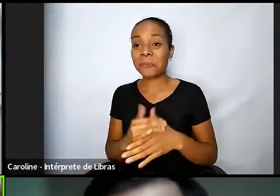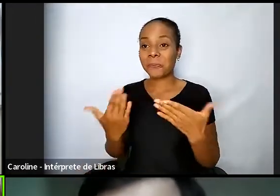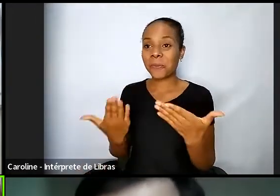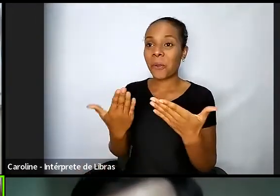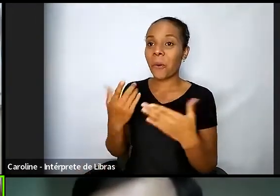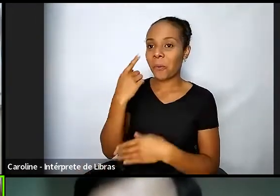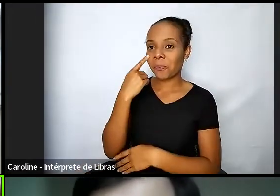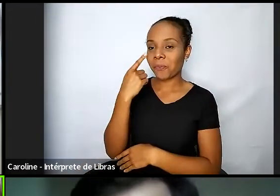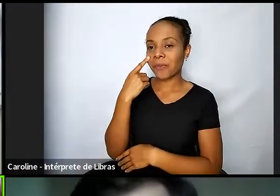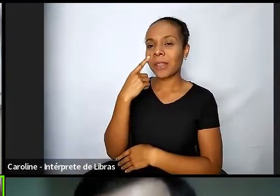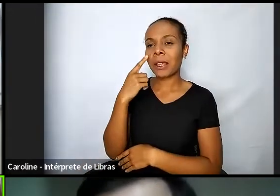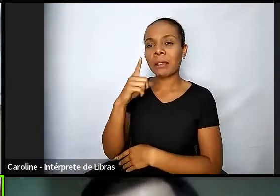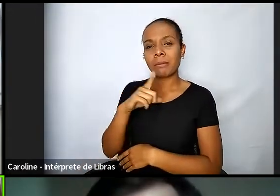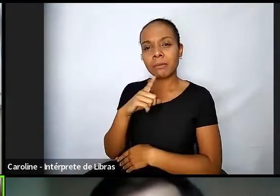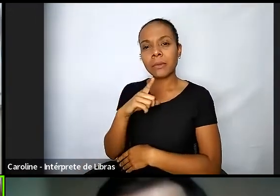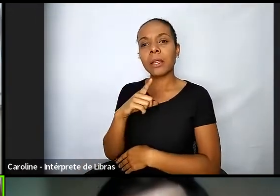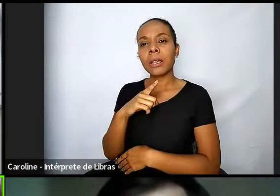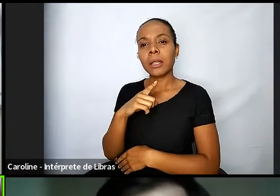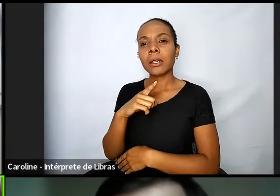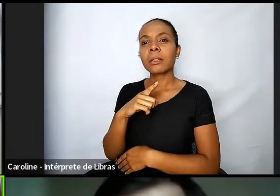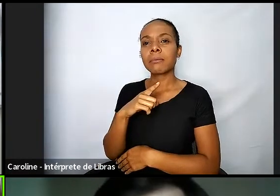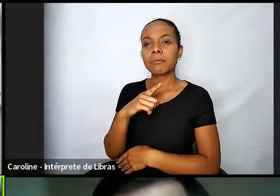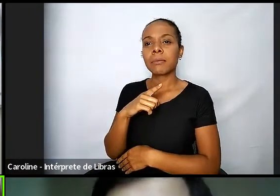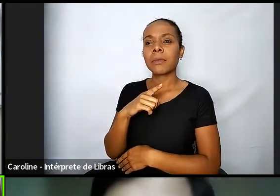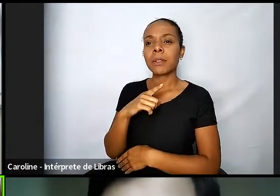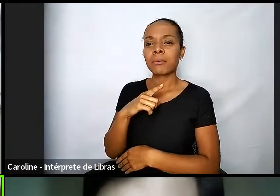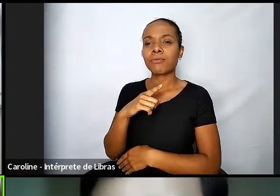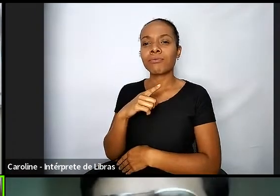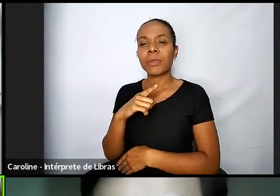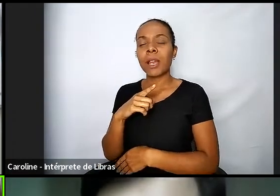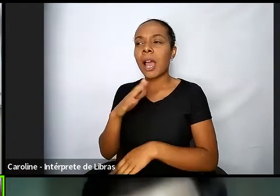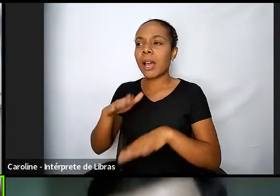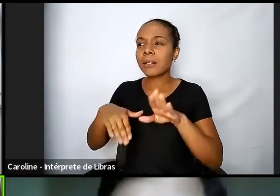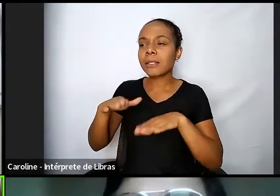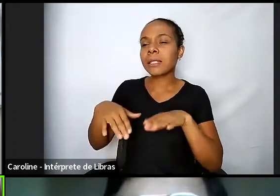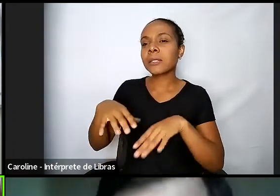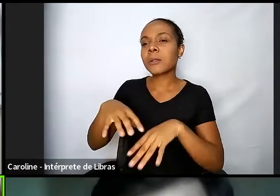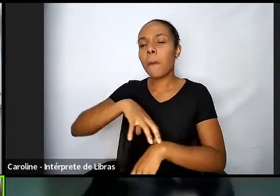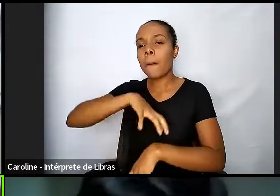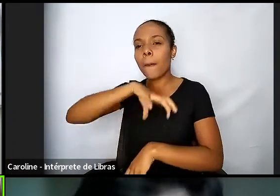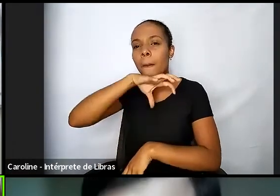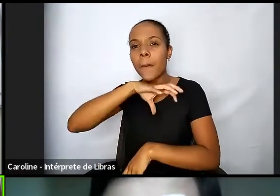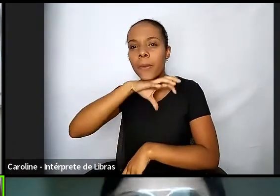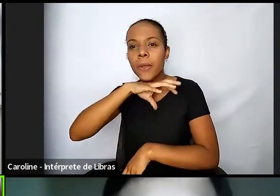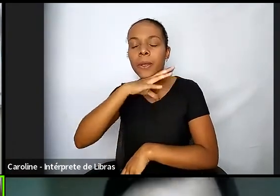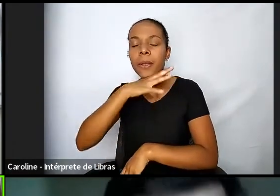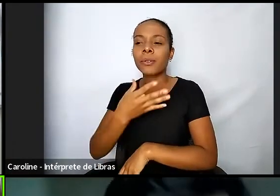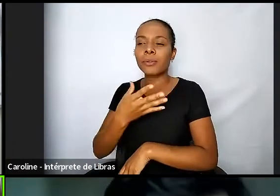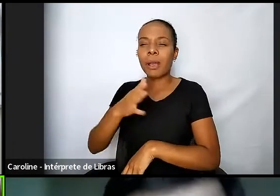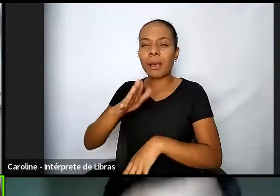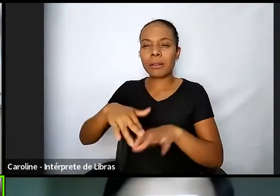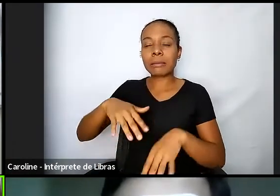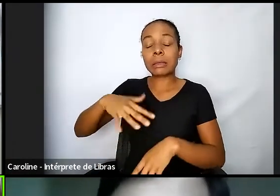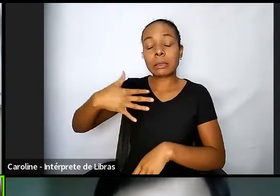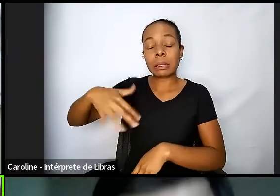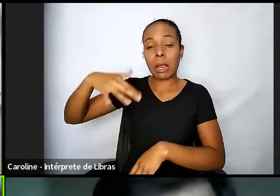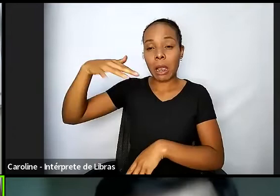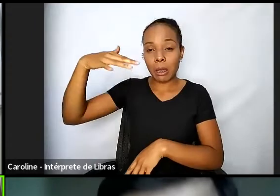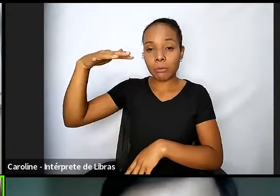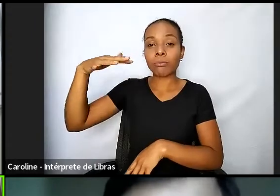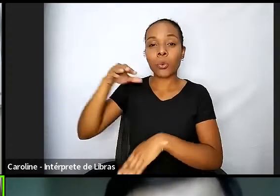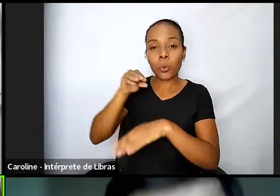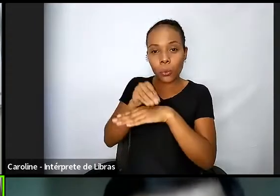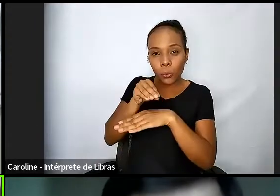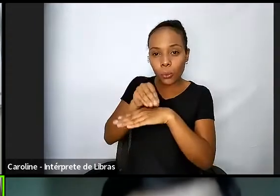tem seus próprios, tem o seu animal de estimação, que é algo que é muito caro, então, vejam o que é um tratamento